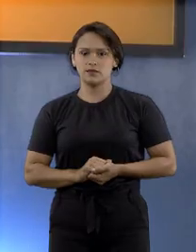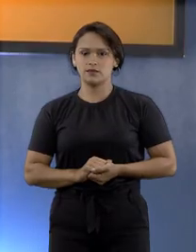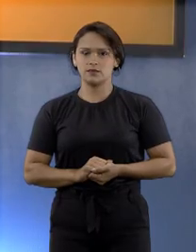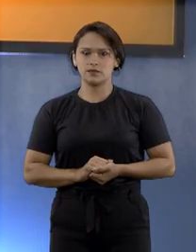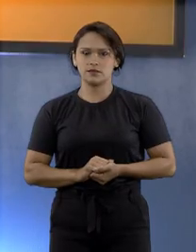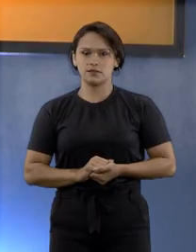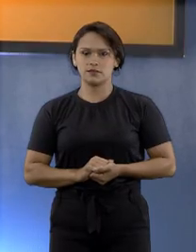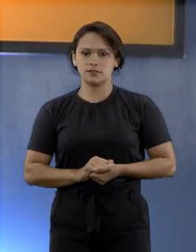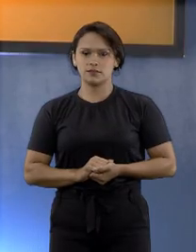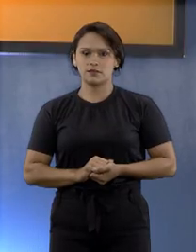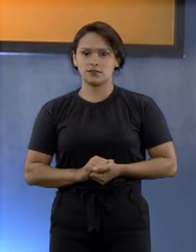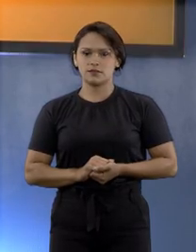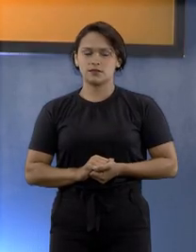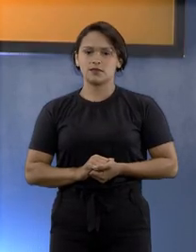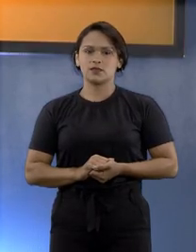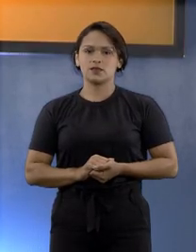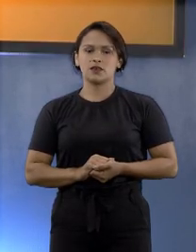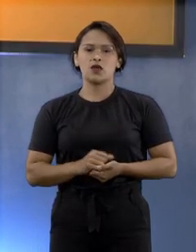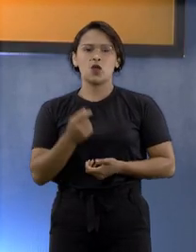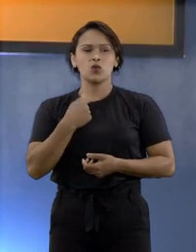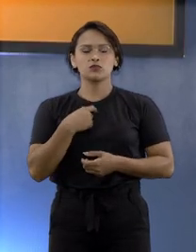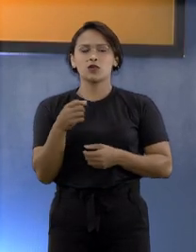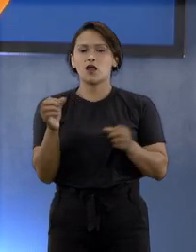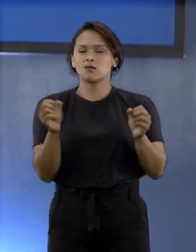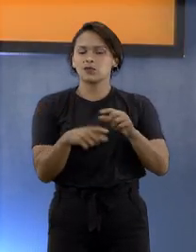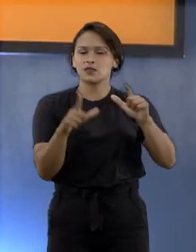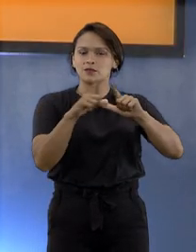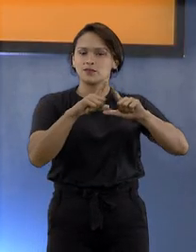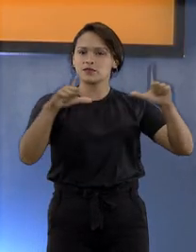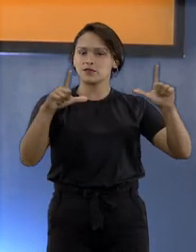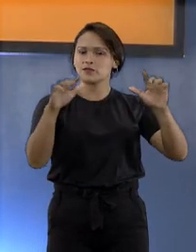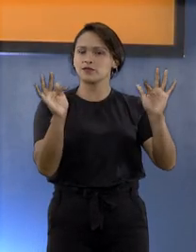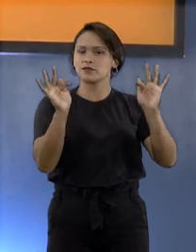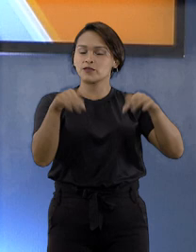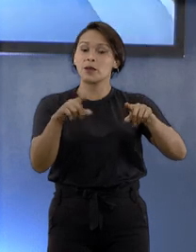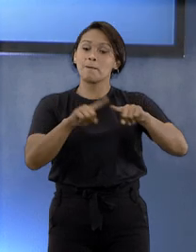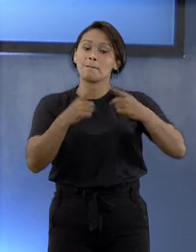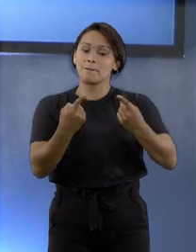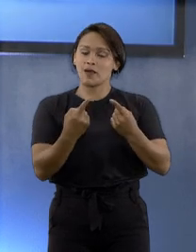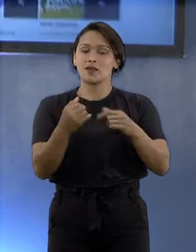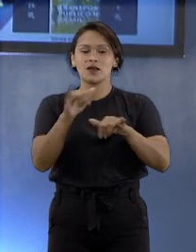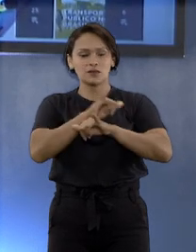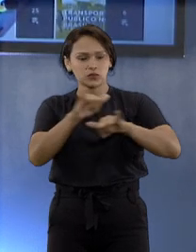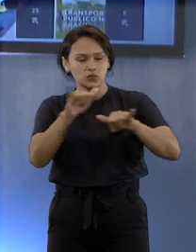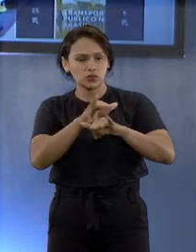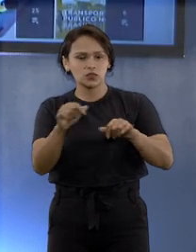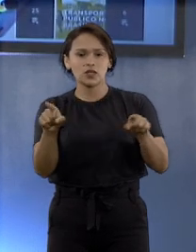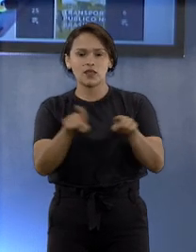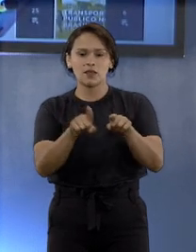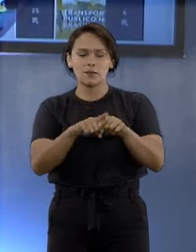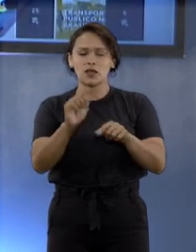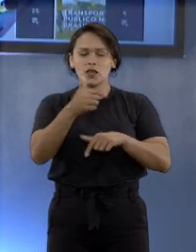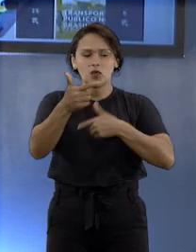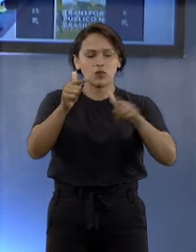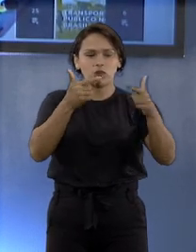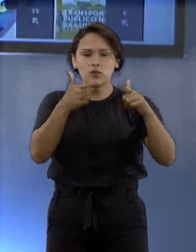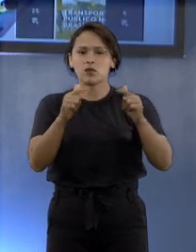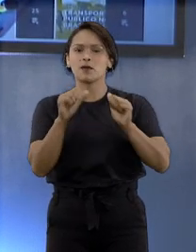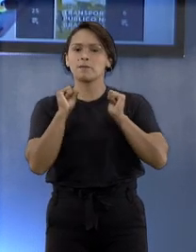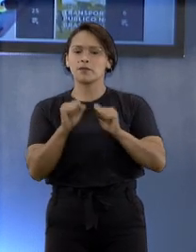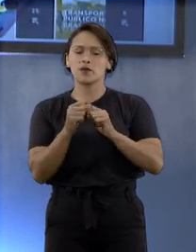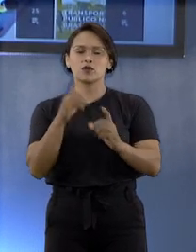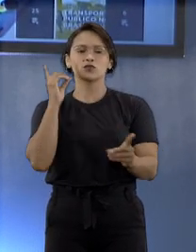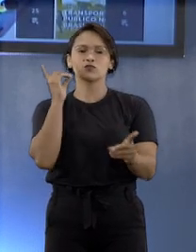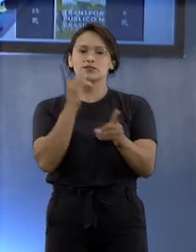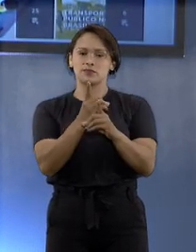O nosso programa está chegando ao fim, mas essa e outras edições do STJ Notícias também estão disponíveis